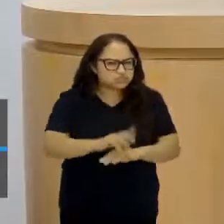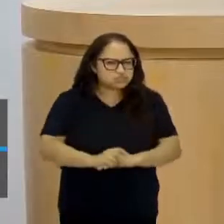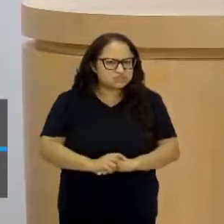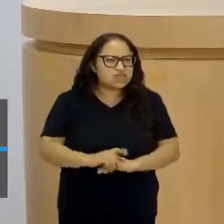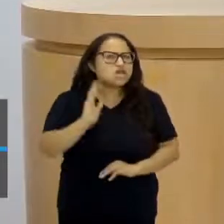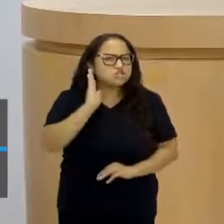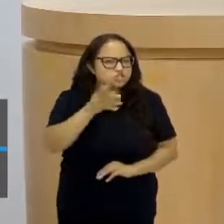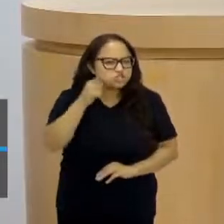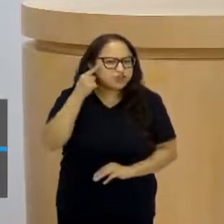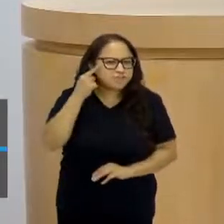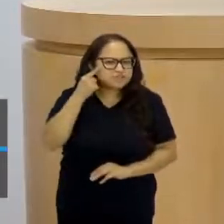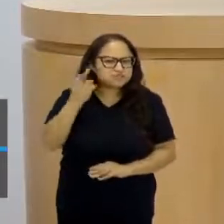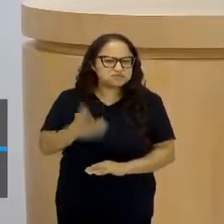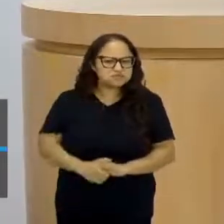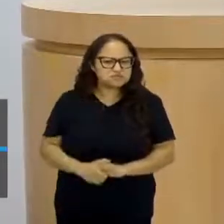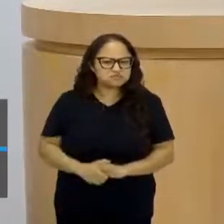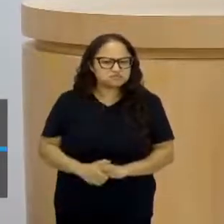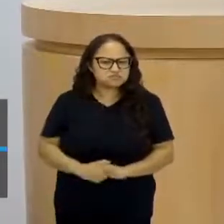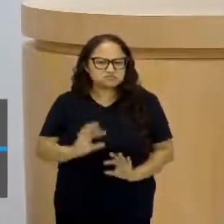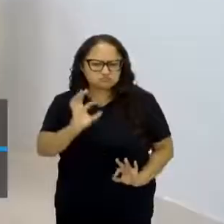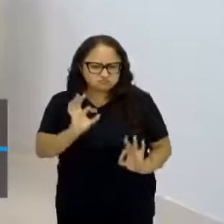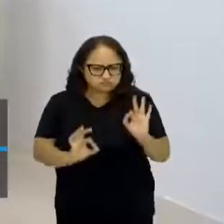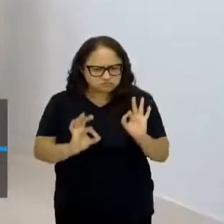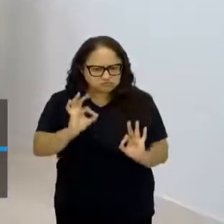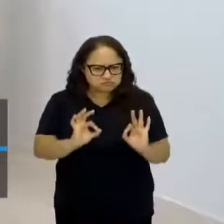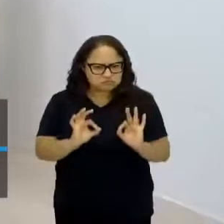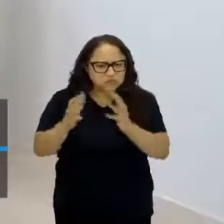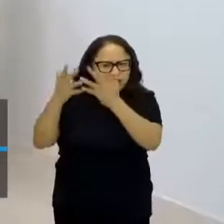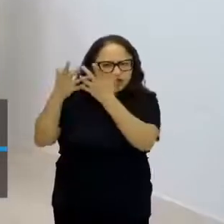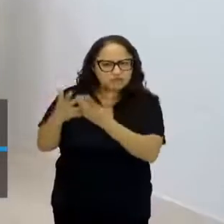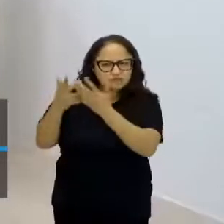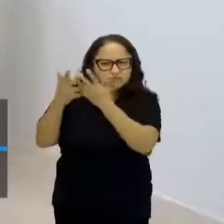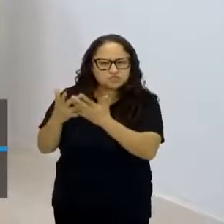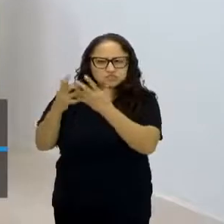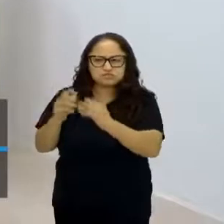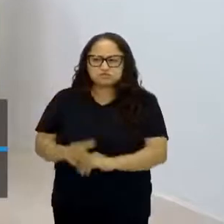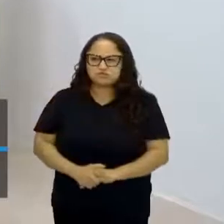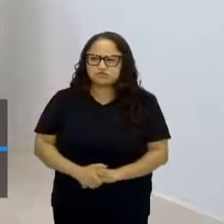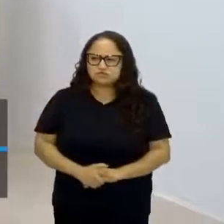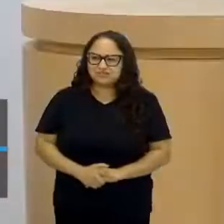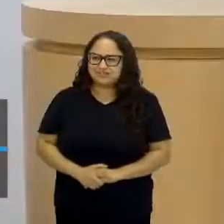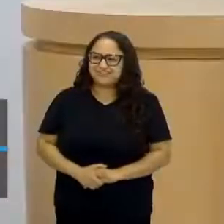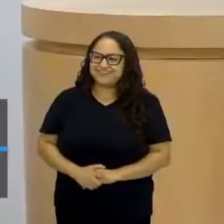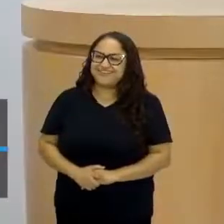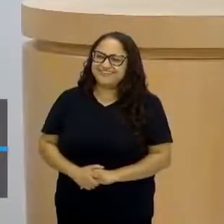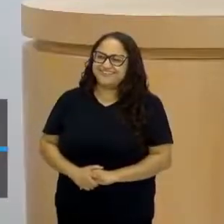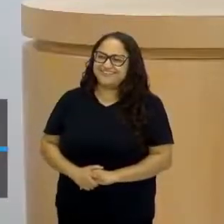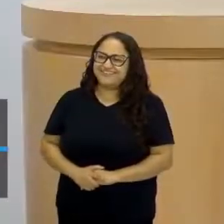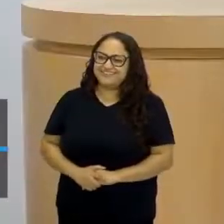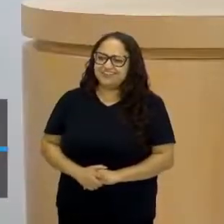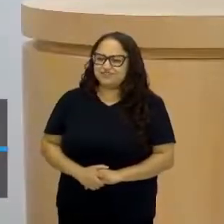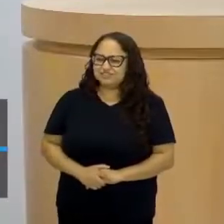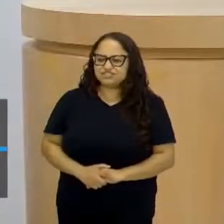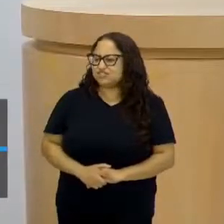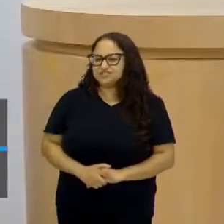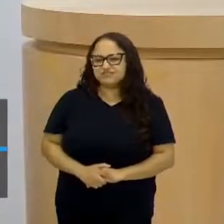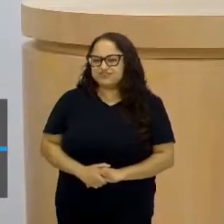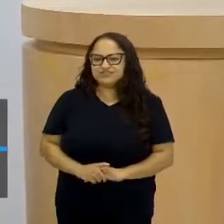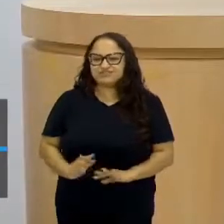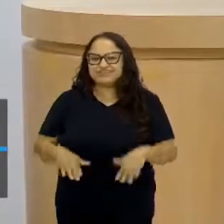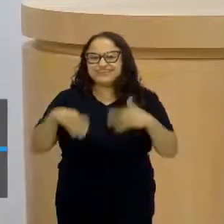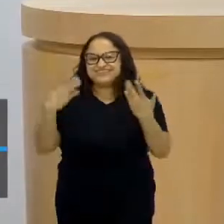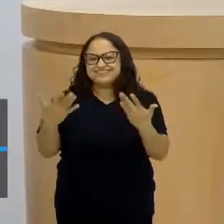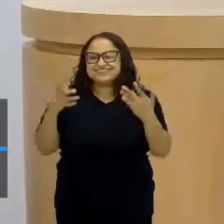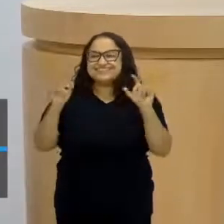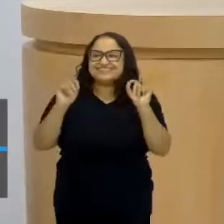pensando, eu aqui enrolando... O pessoal está refletindo, podem participar à vontade no chat, fiquem à vontade. depressão,